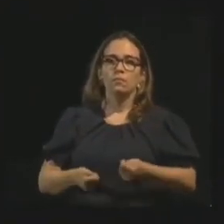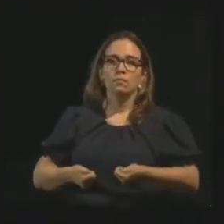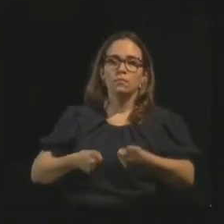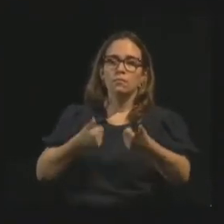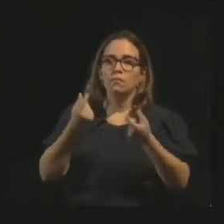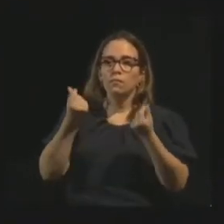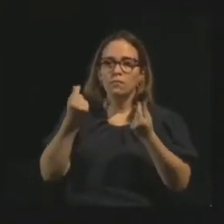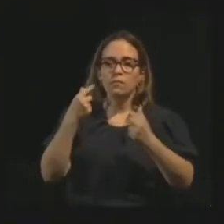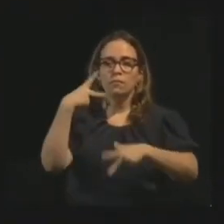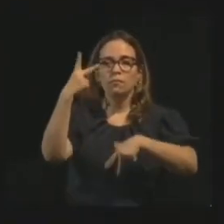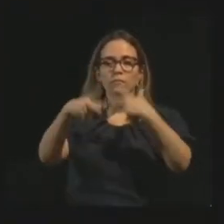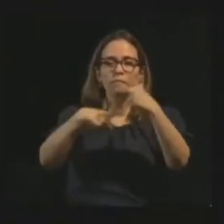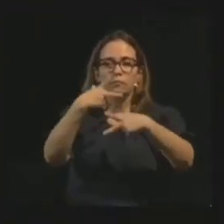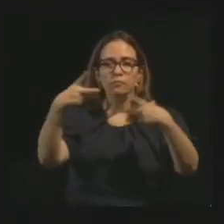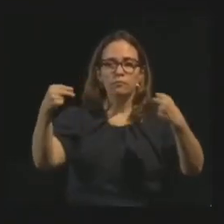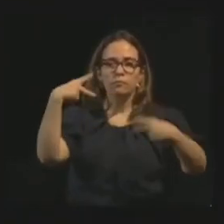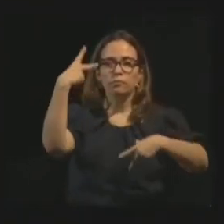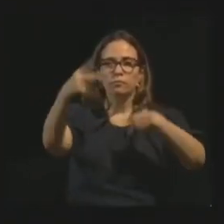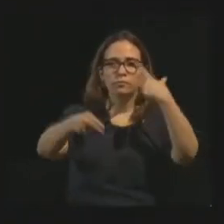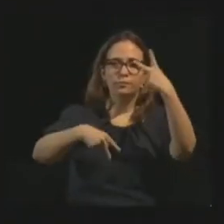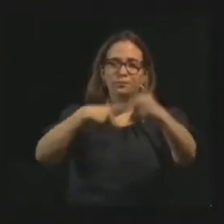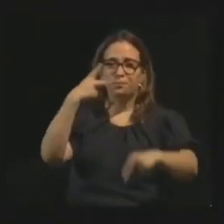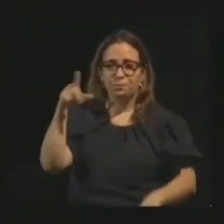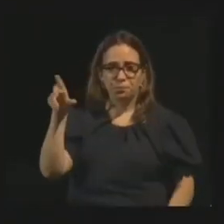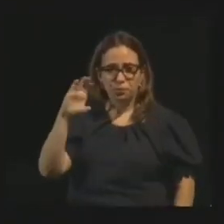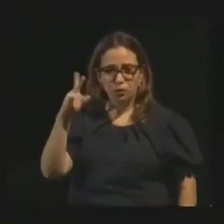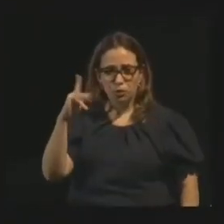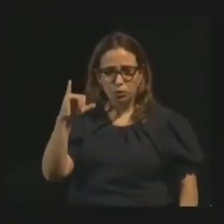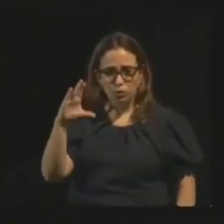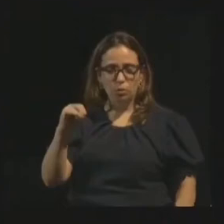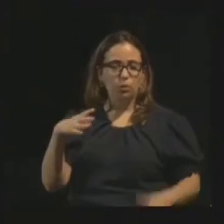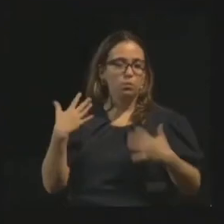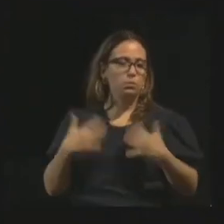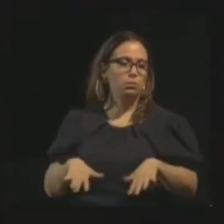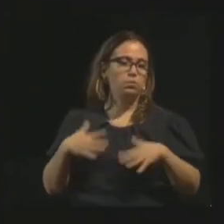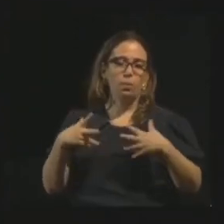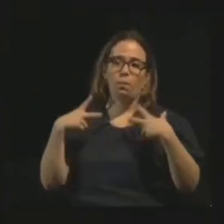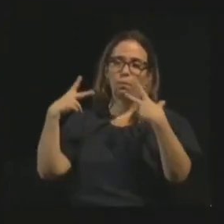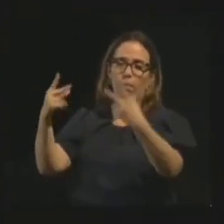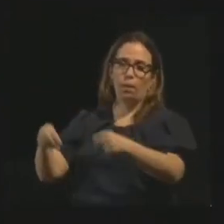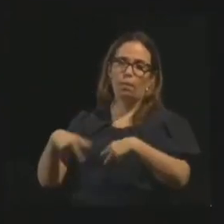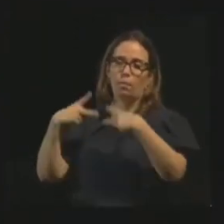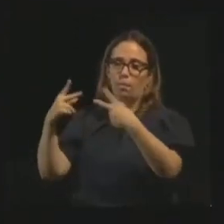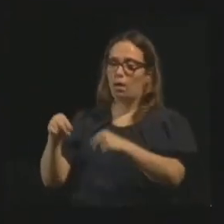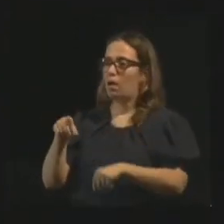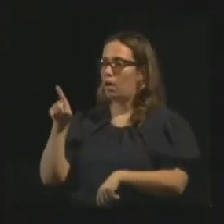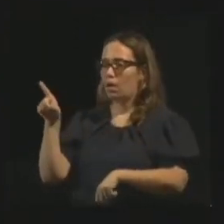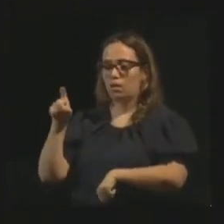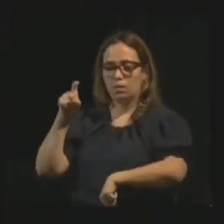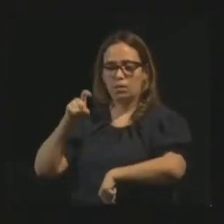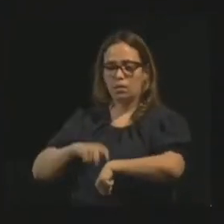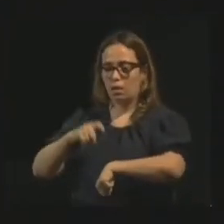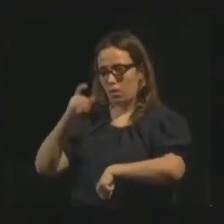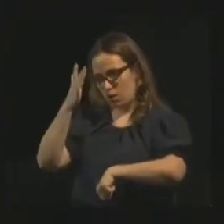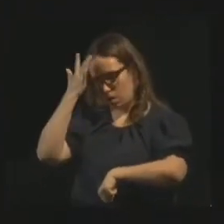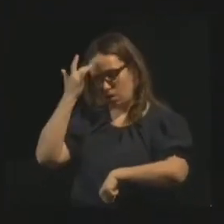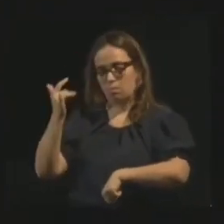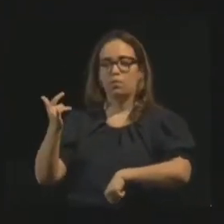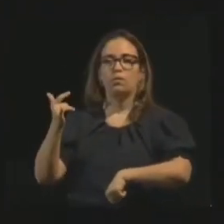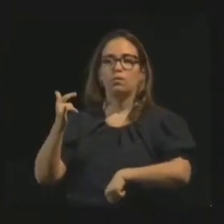doam muitos presentes. Quantos presentes Chico Xavier recebeu? E imediatamente ou no dia seguinte ele já os transferia